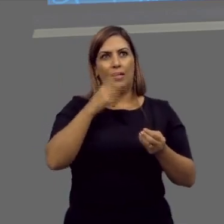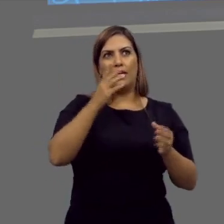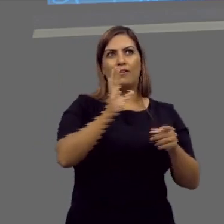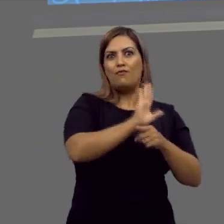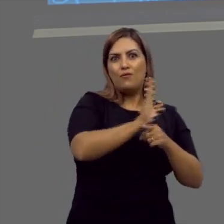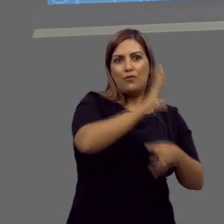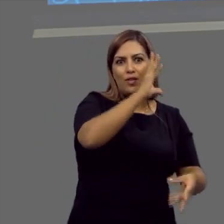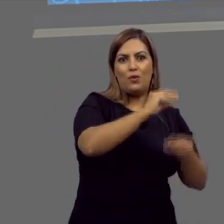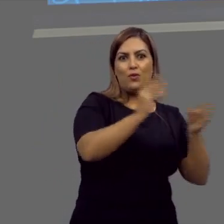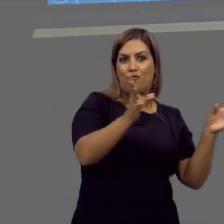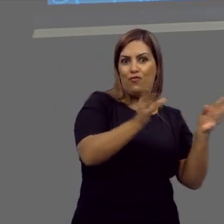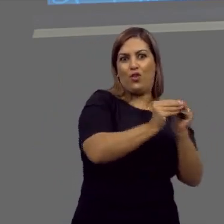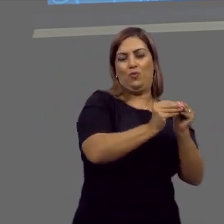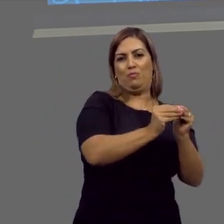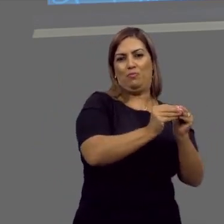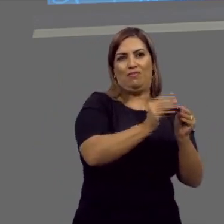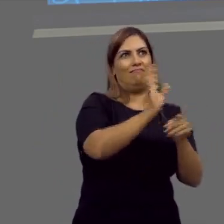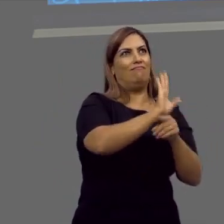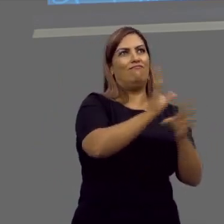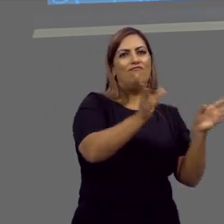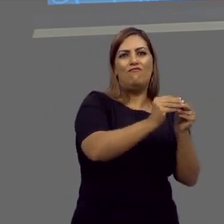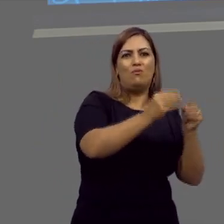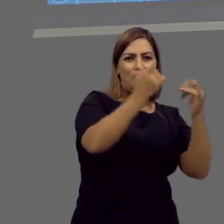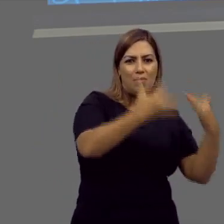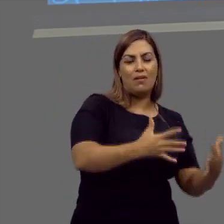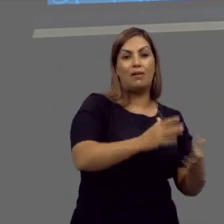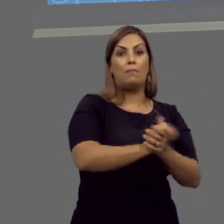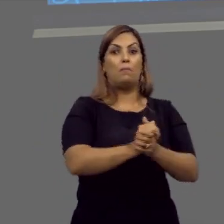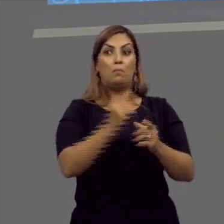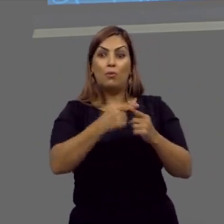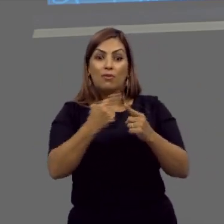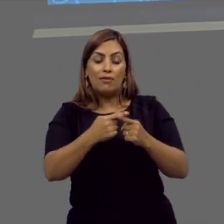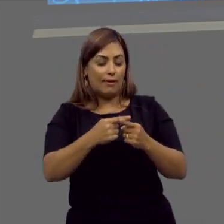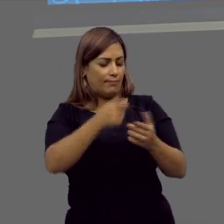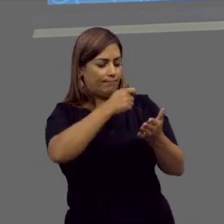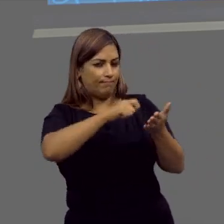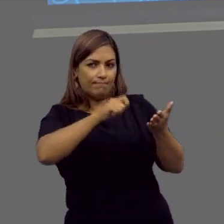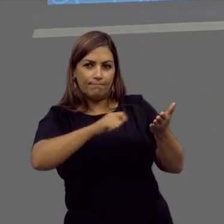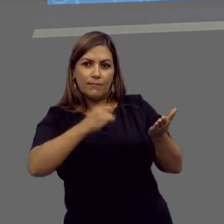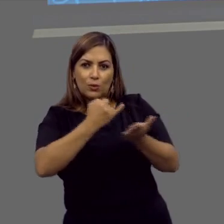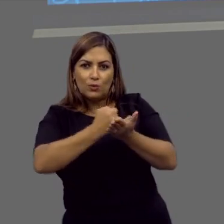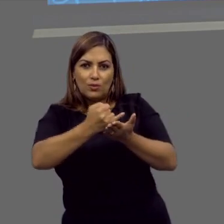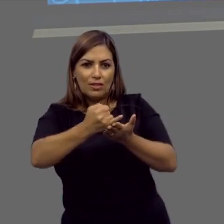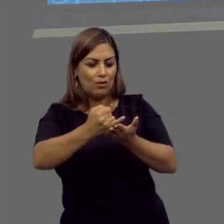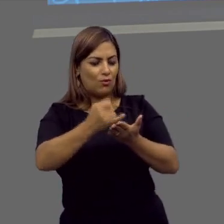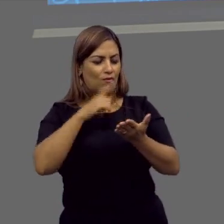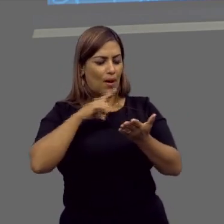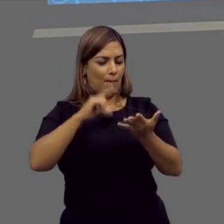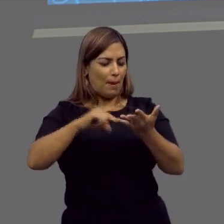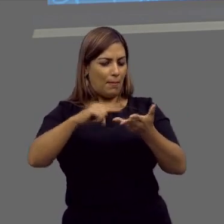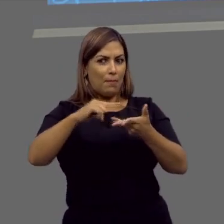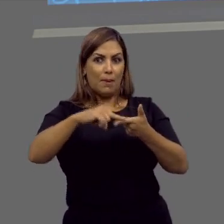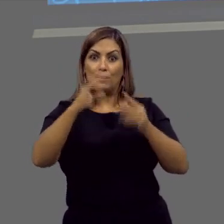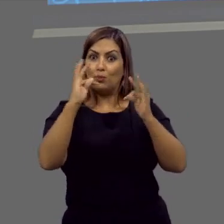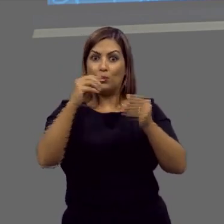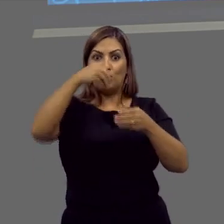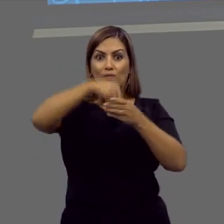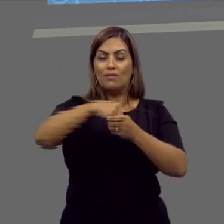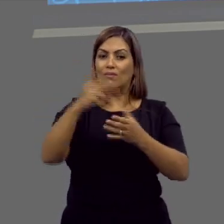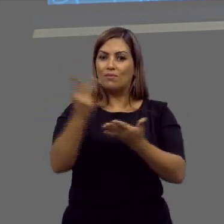um trailer. É isso mesmo. Um trailer de um filme. Por quê? É ali que você vai pontuar tudo o que vai acontecer.